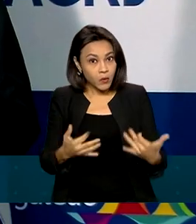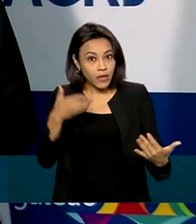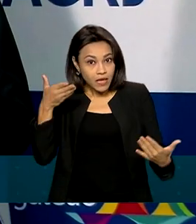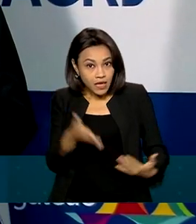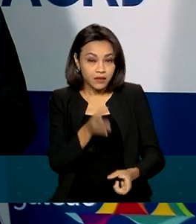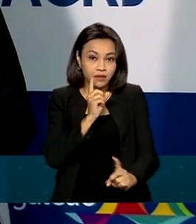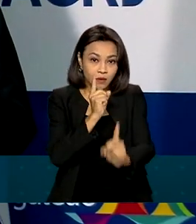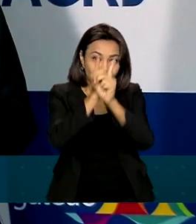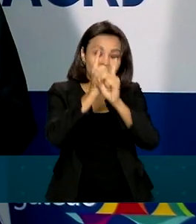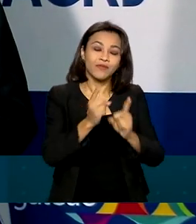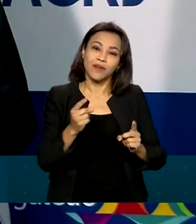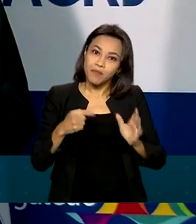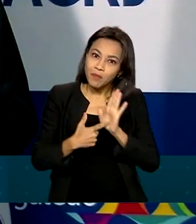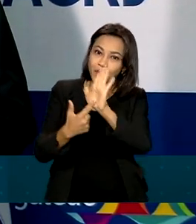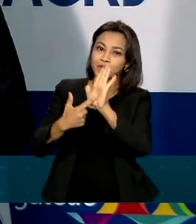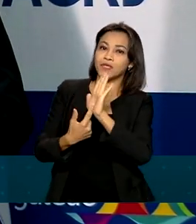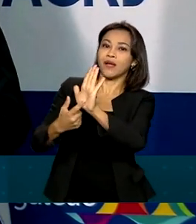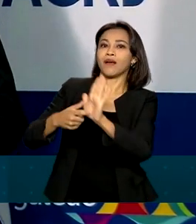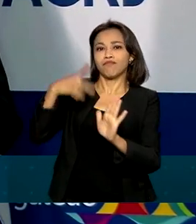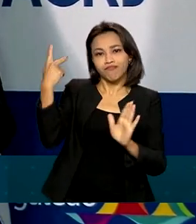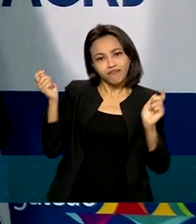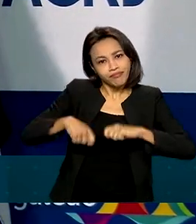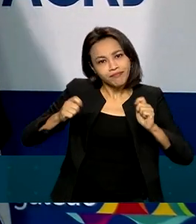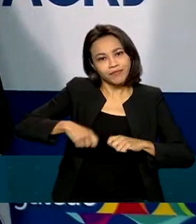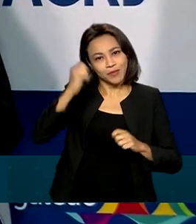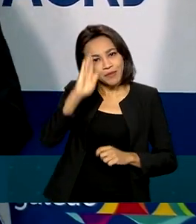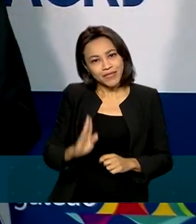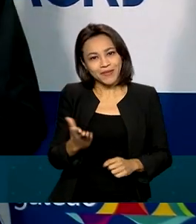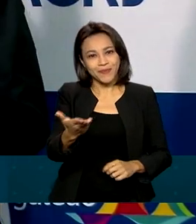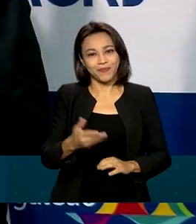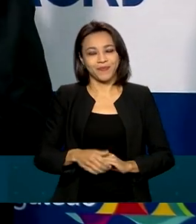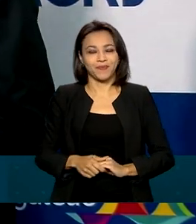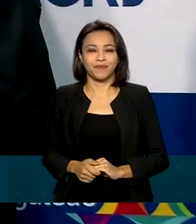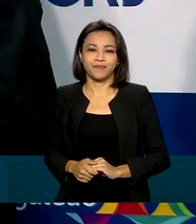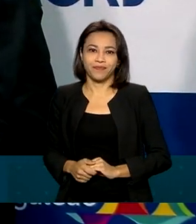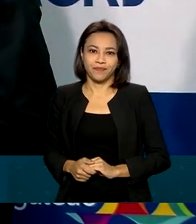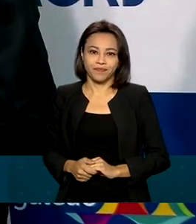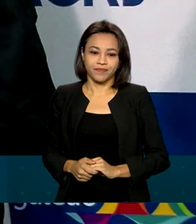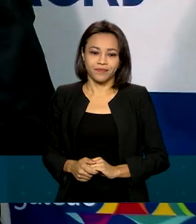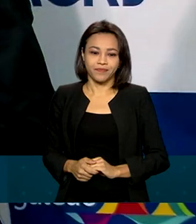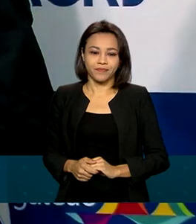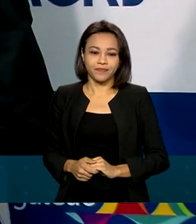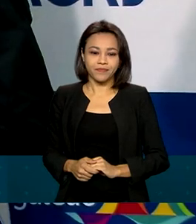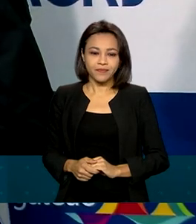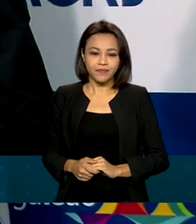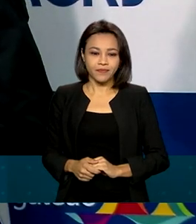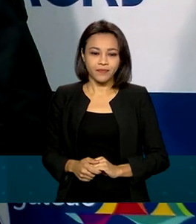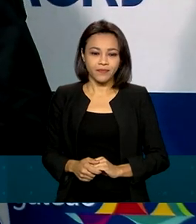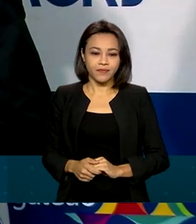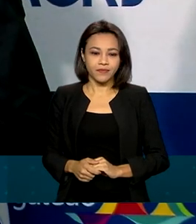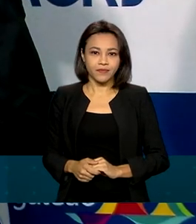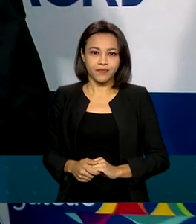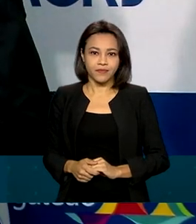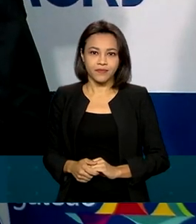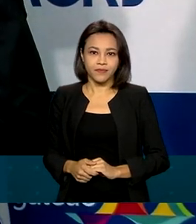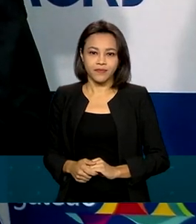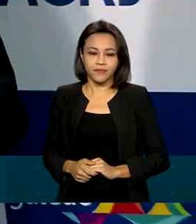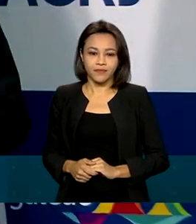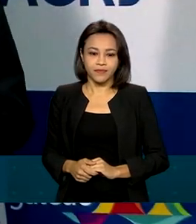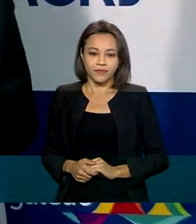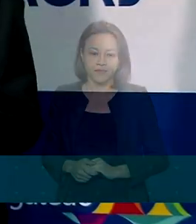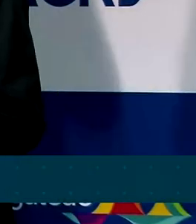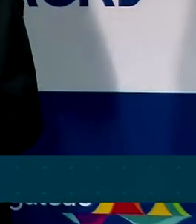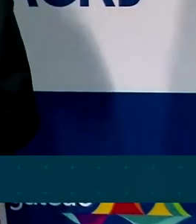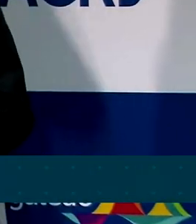capacidade de produção brasileira. Nós vamos falar sobre segurança alimentar? O mundo não vive mais sem o Brasil?